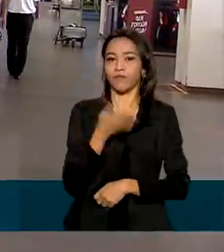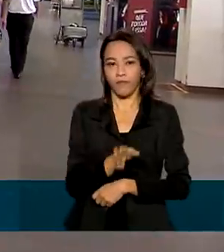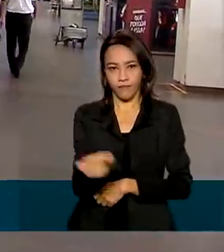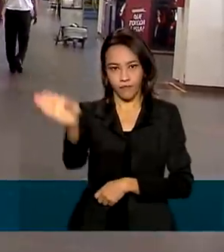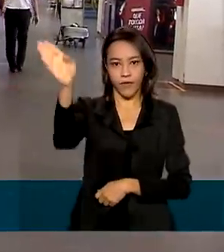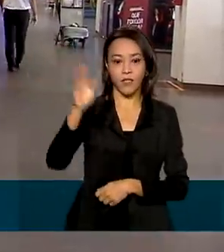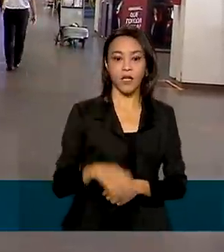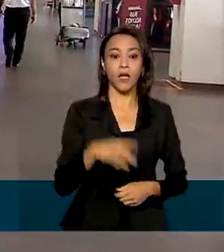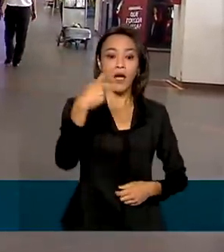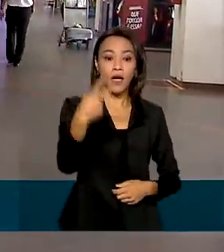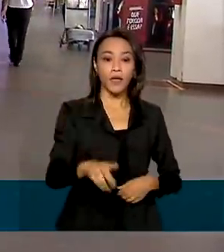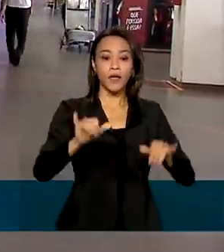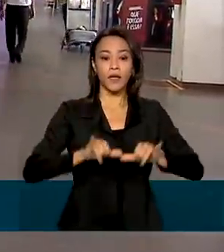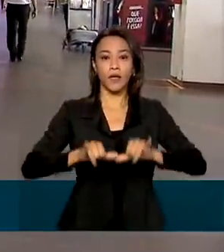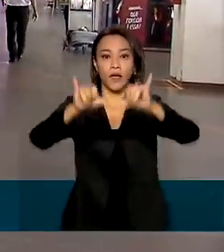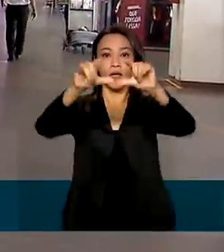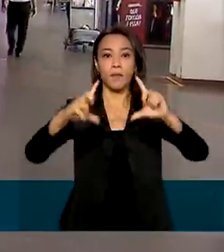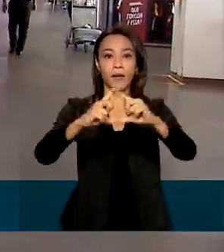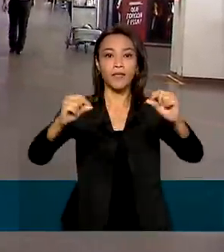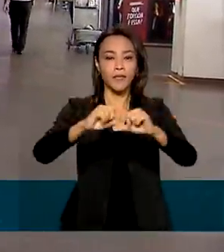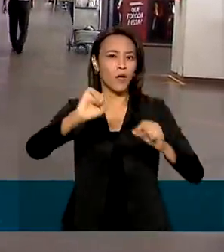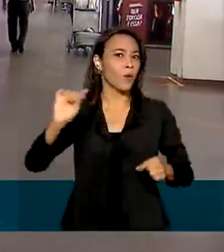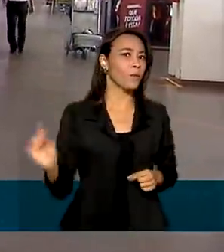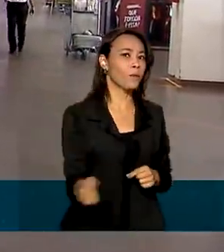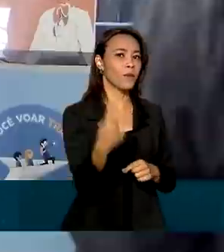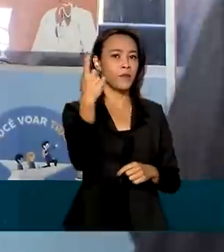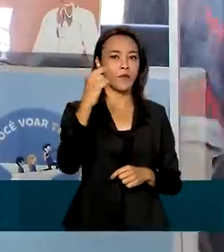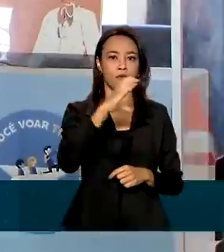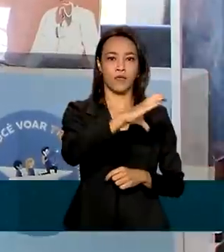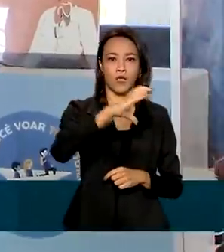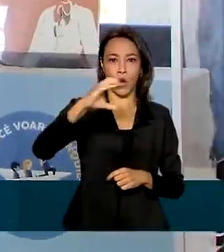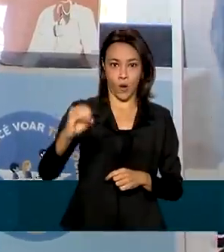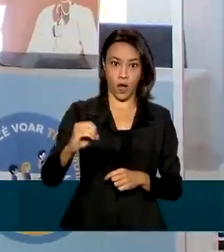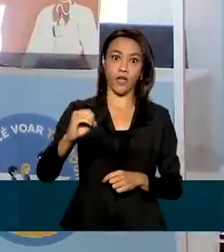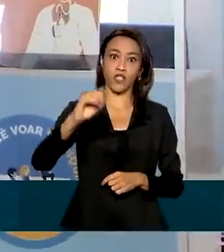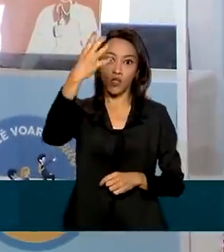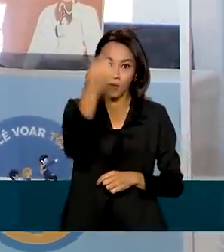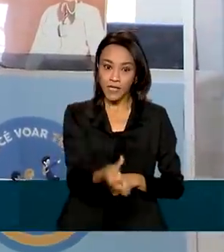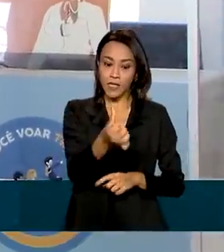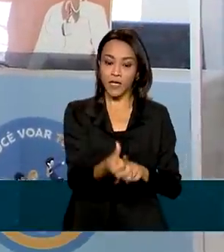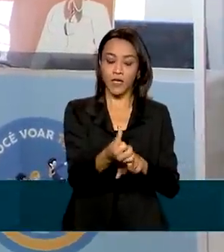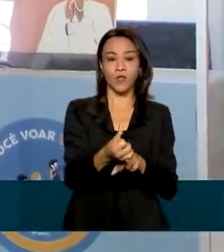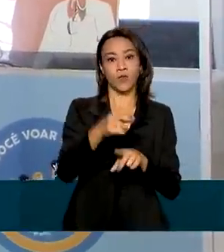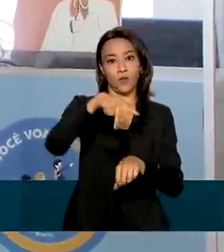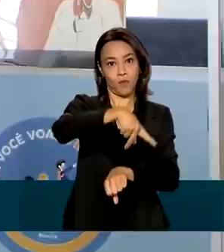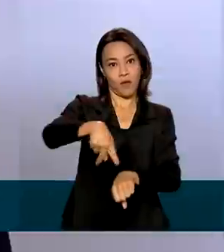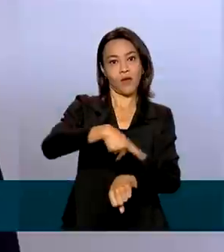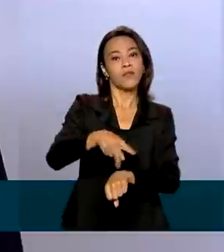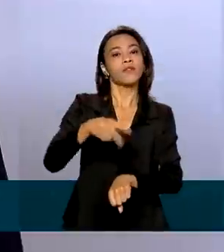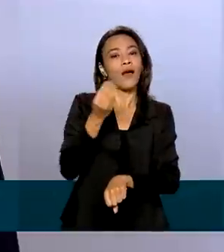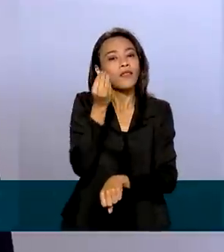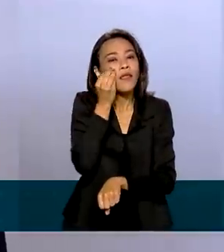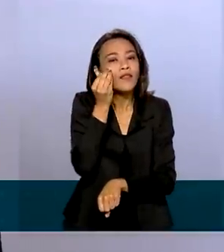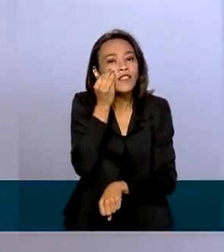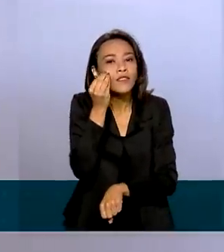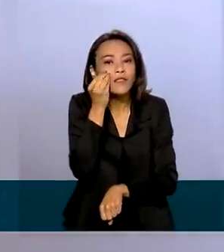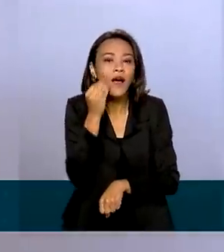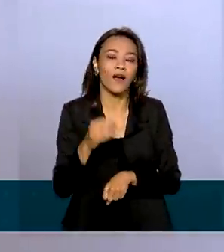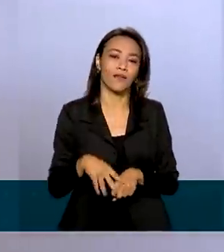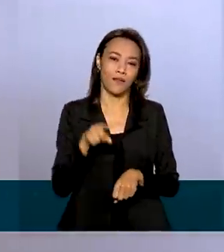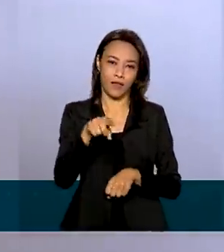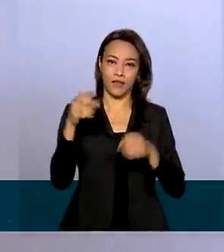Internacional de Brasília é o primeiro da região centro-oeste e o sexto do país a testar o sistema. É o Brasil